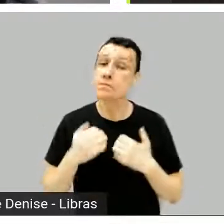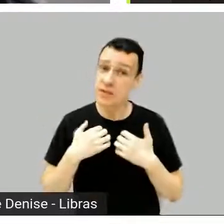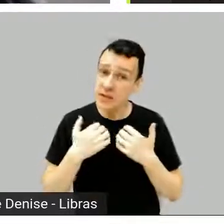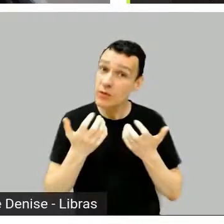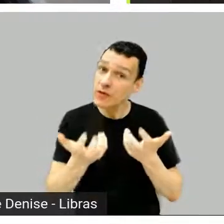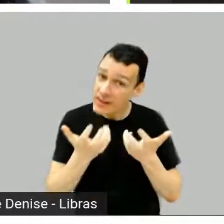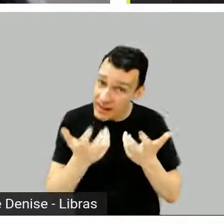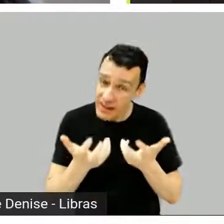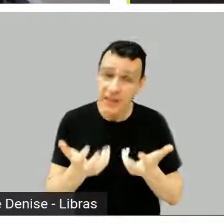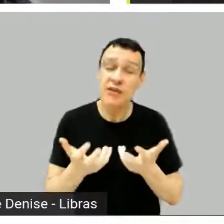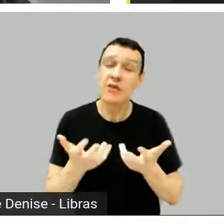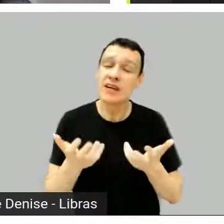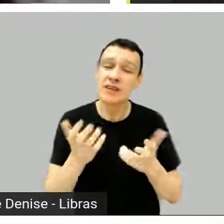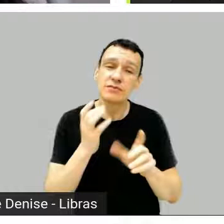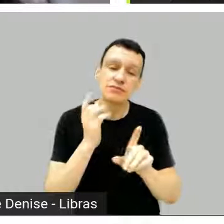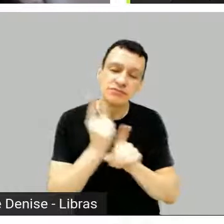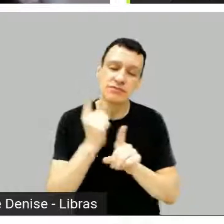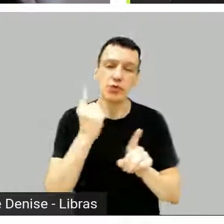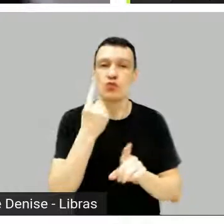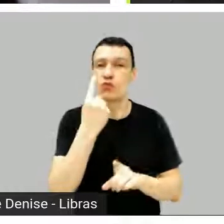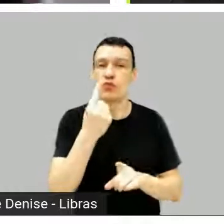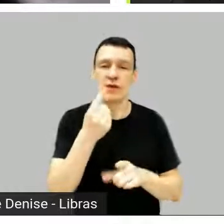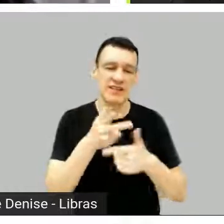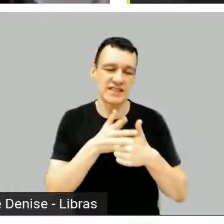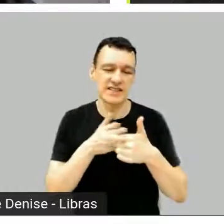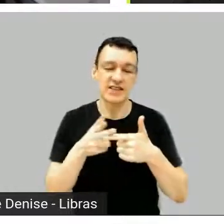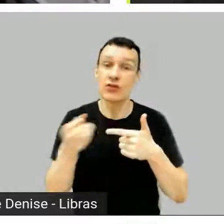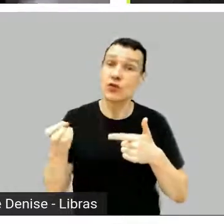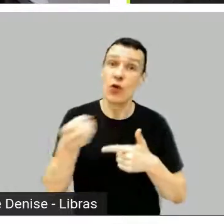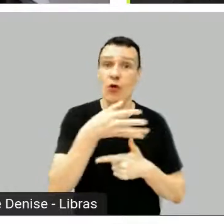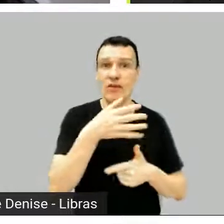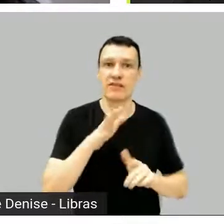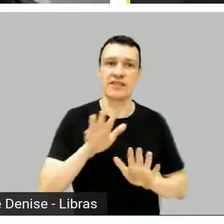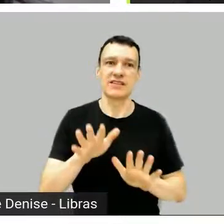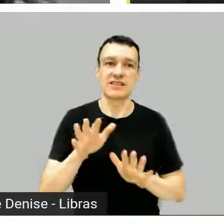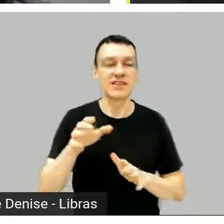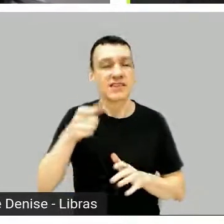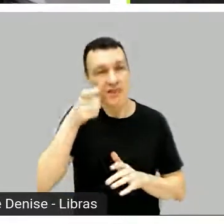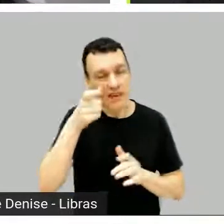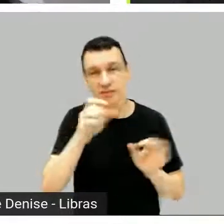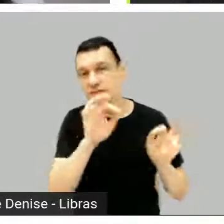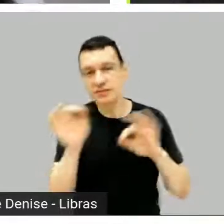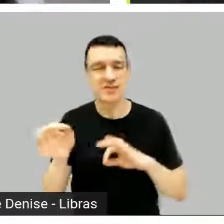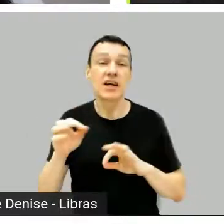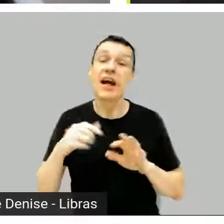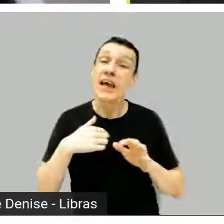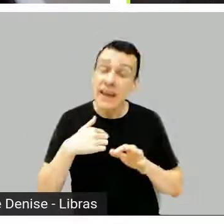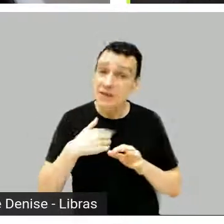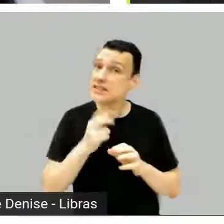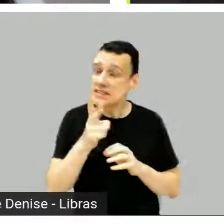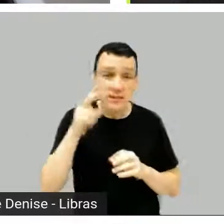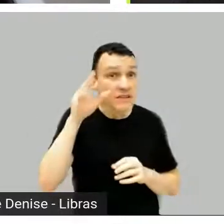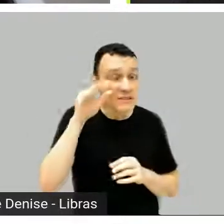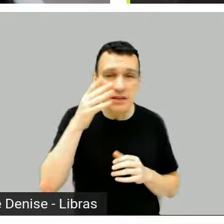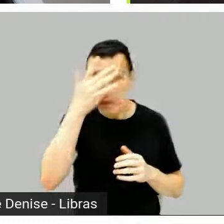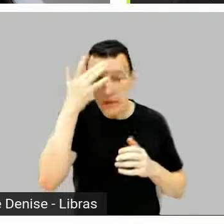favorita, né, eu vou anotando tudo, assim, de me falar, o que os alunos falam, o que os players falam,